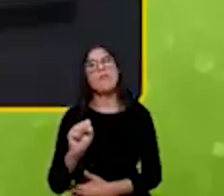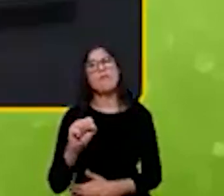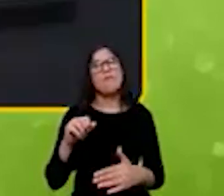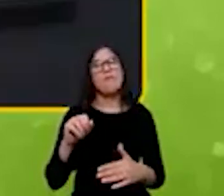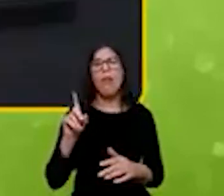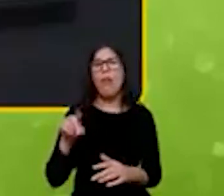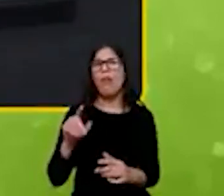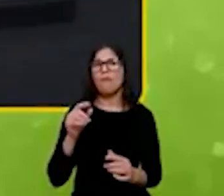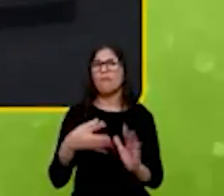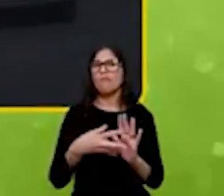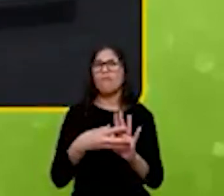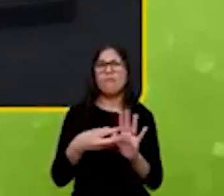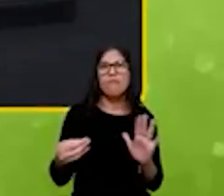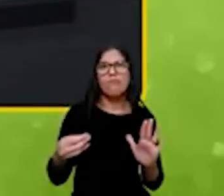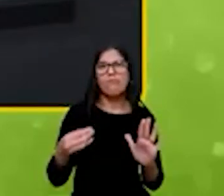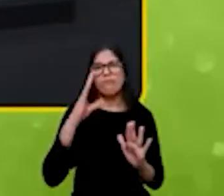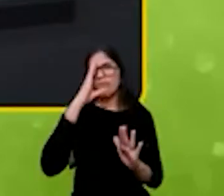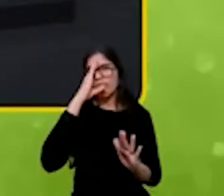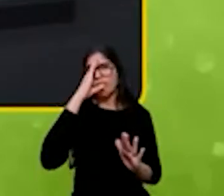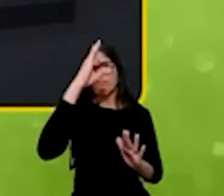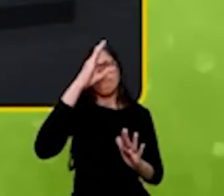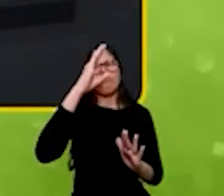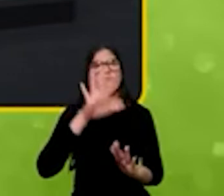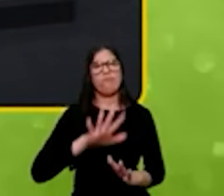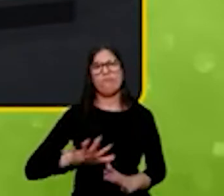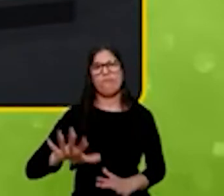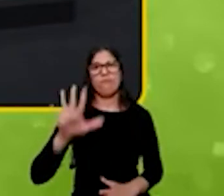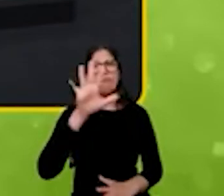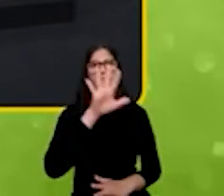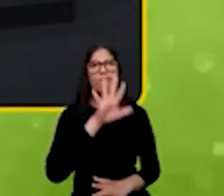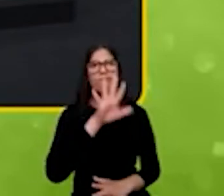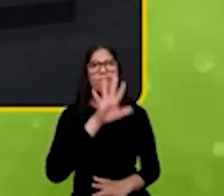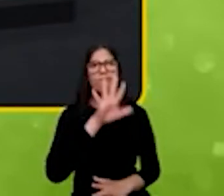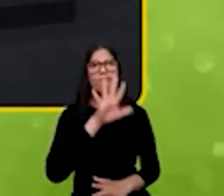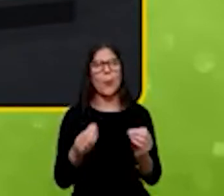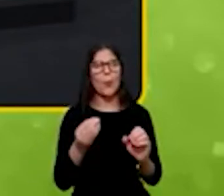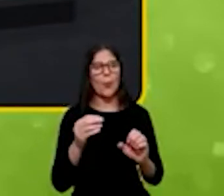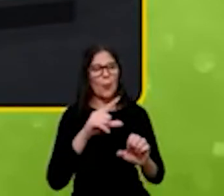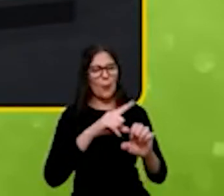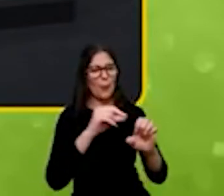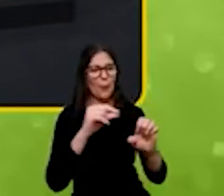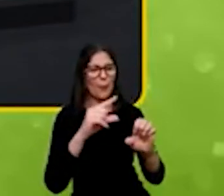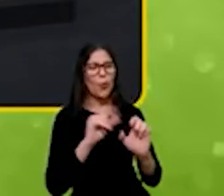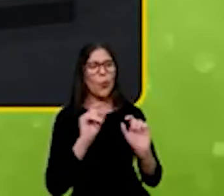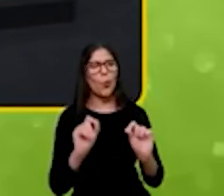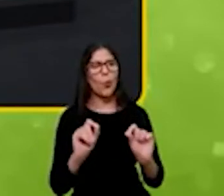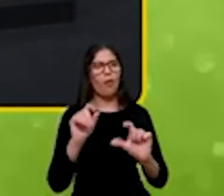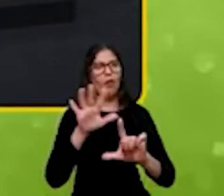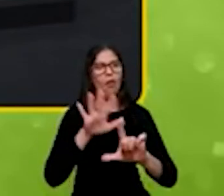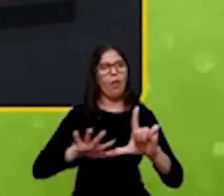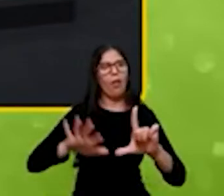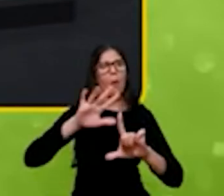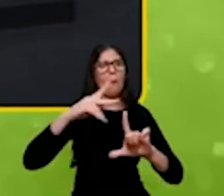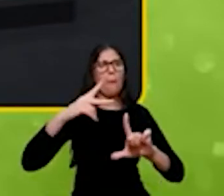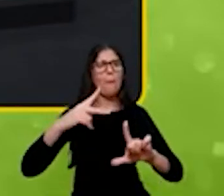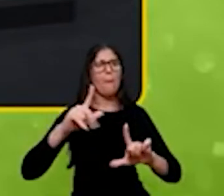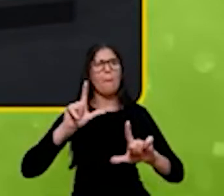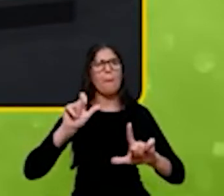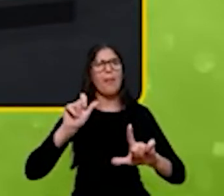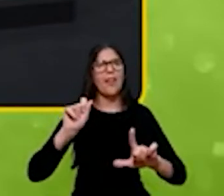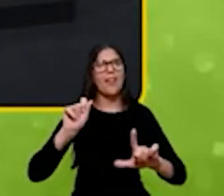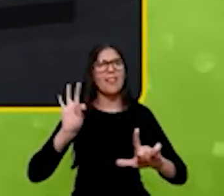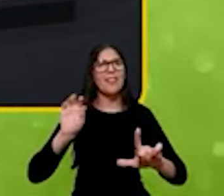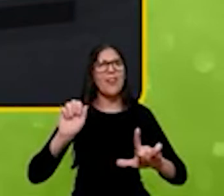um dos principais dessa plataforma de empreendedorismo o é uma plataforma? Você tem recursos proprietários